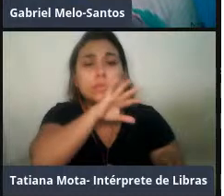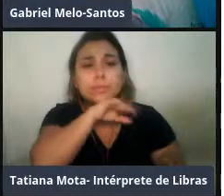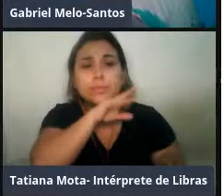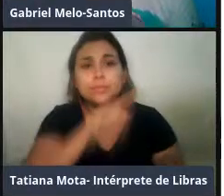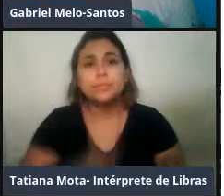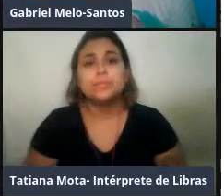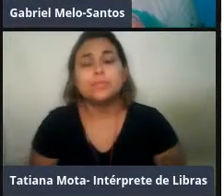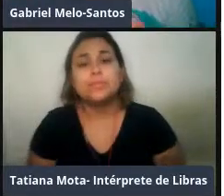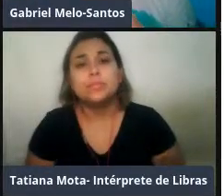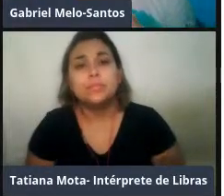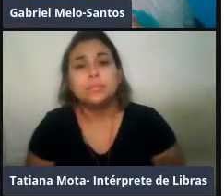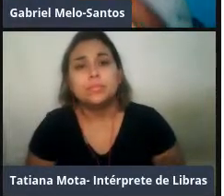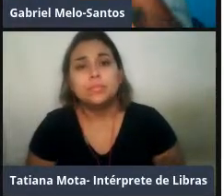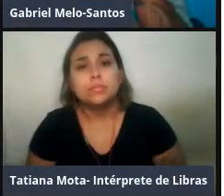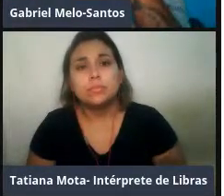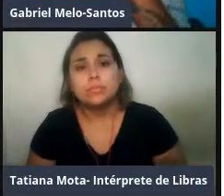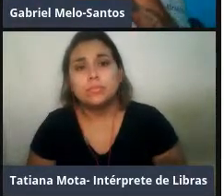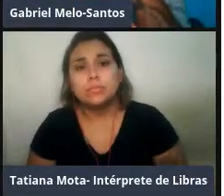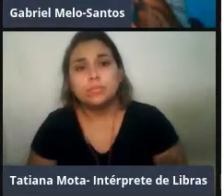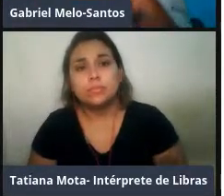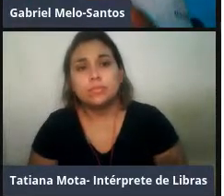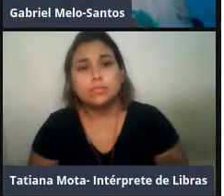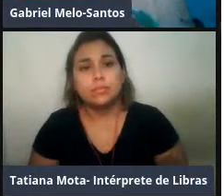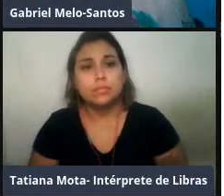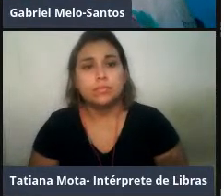E são os assoviados, os assovios,